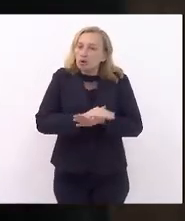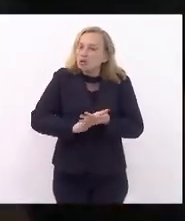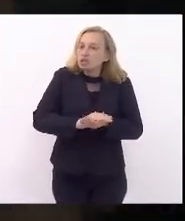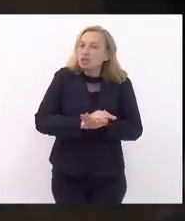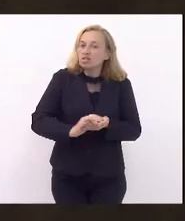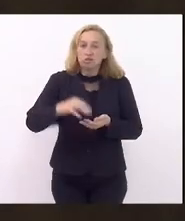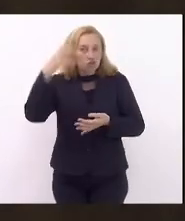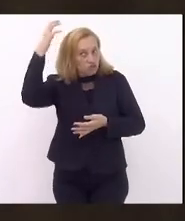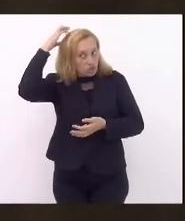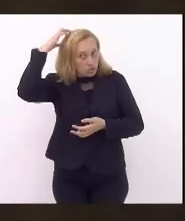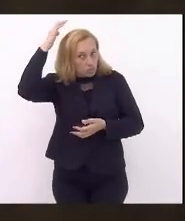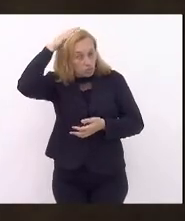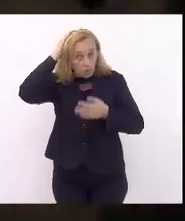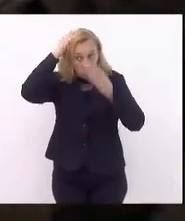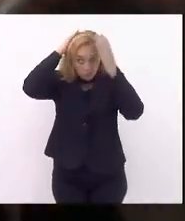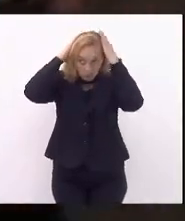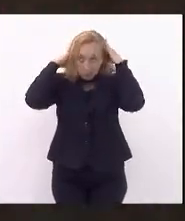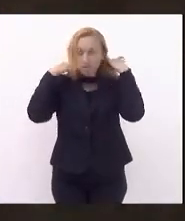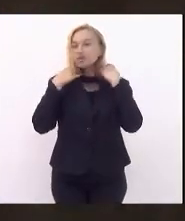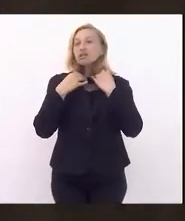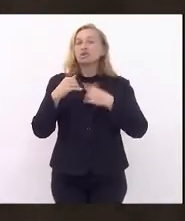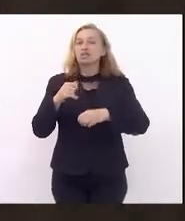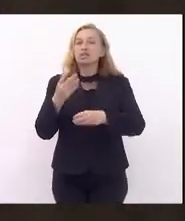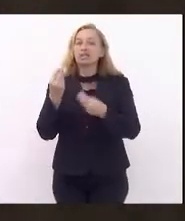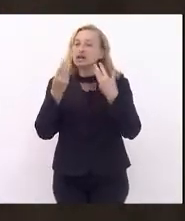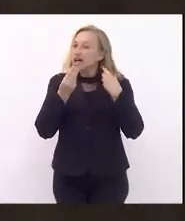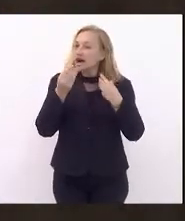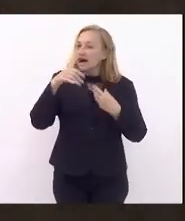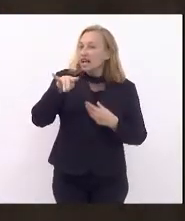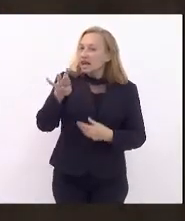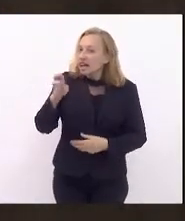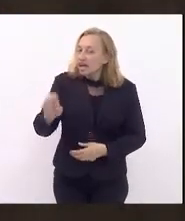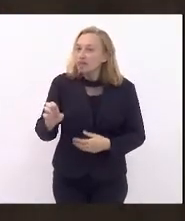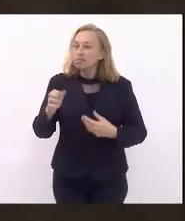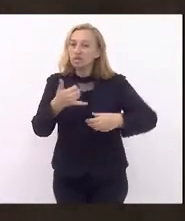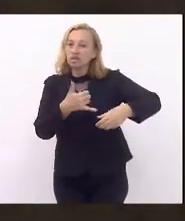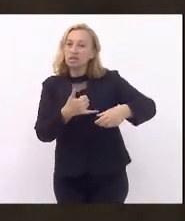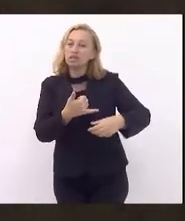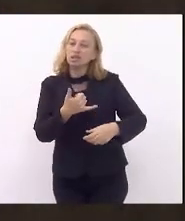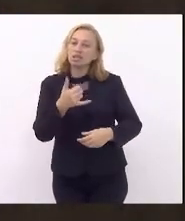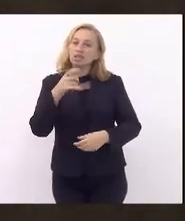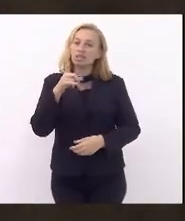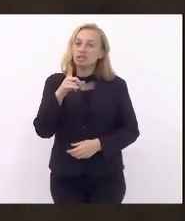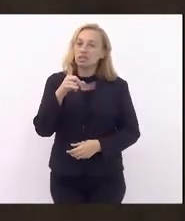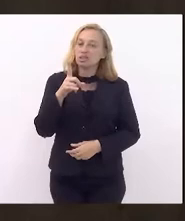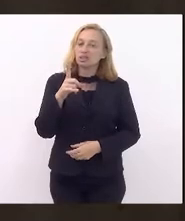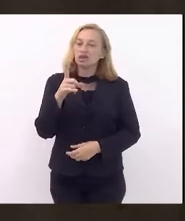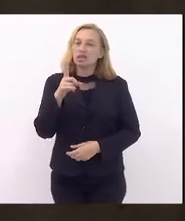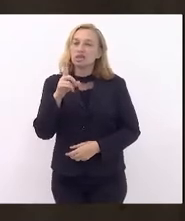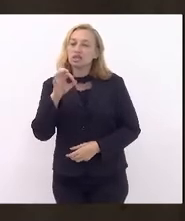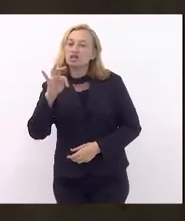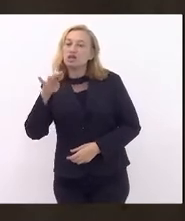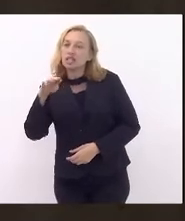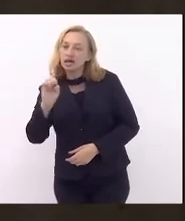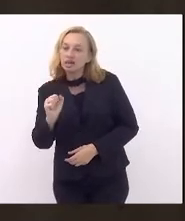xampus, condicionador, desodorante, escova e queima dental, além de absorvente